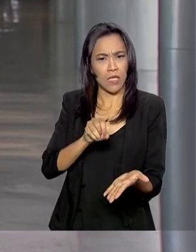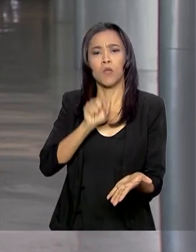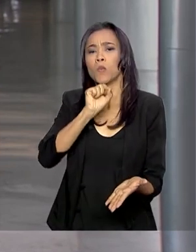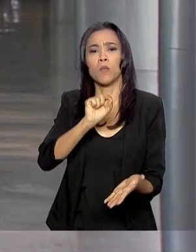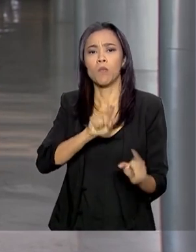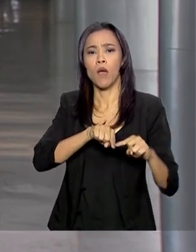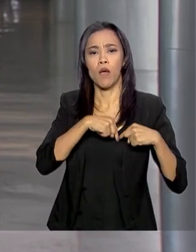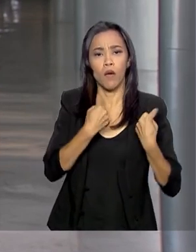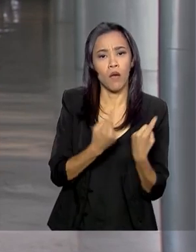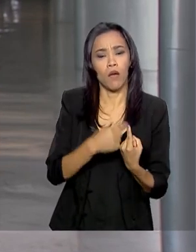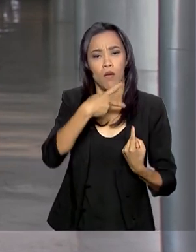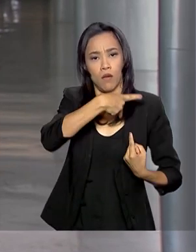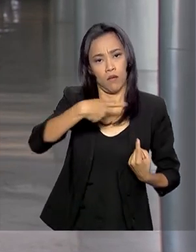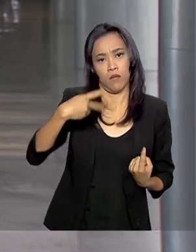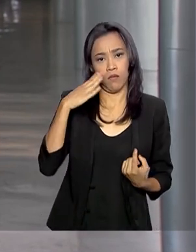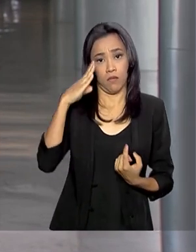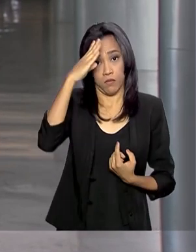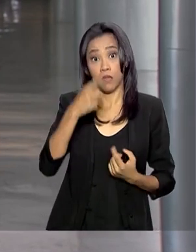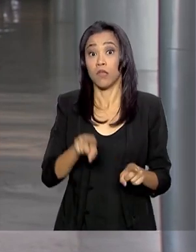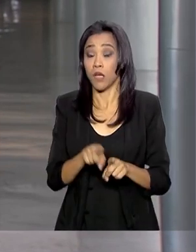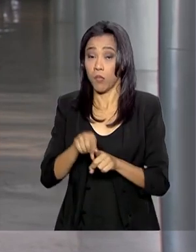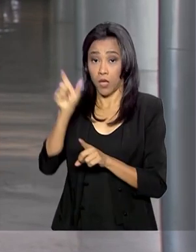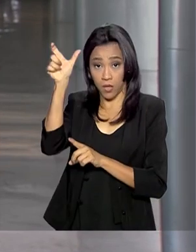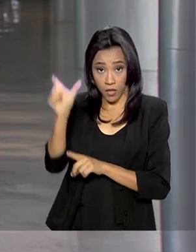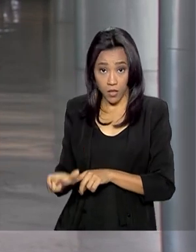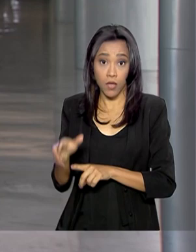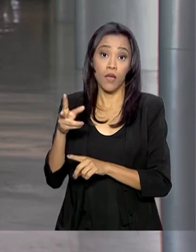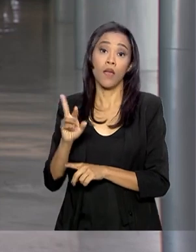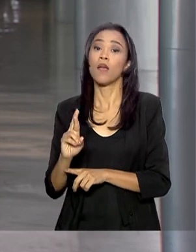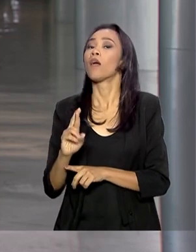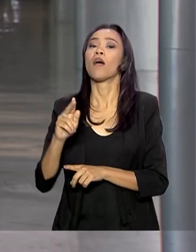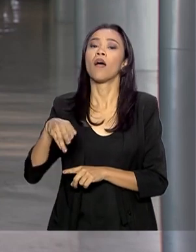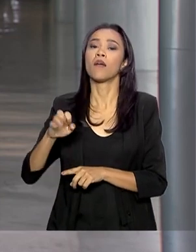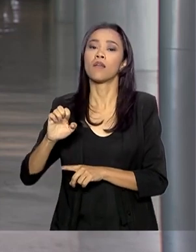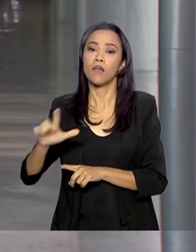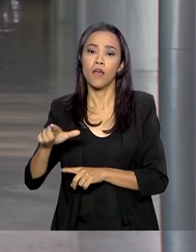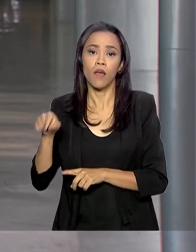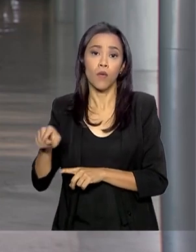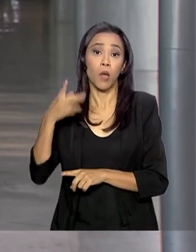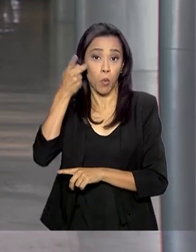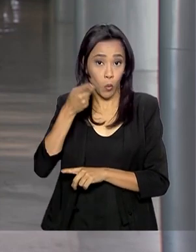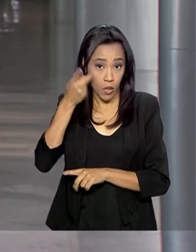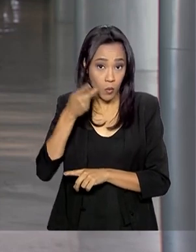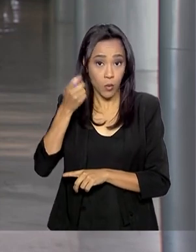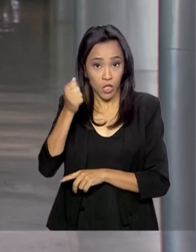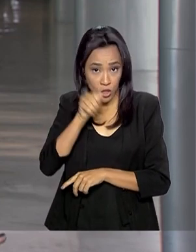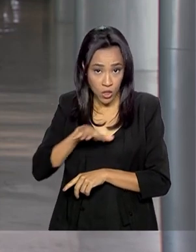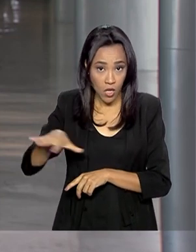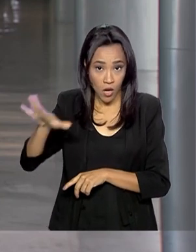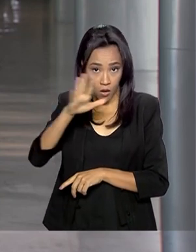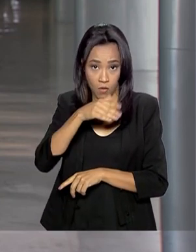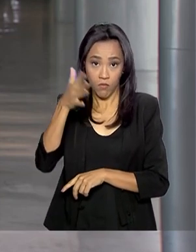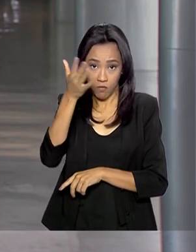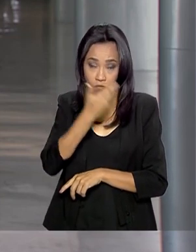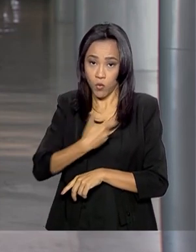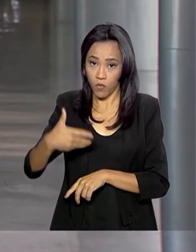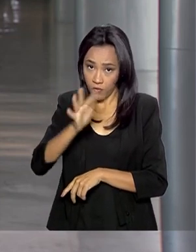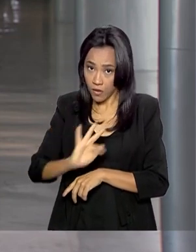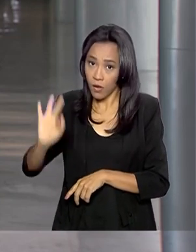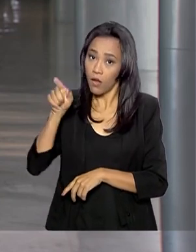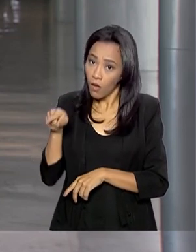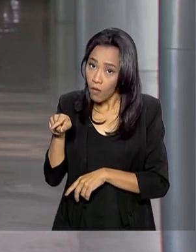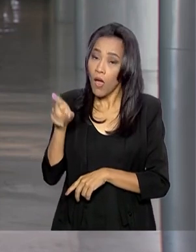Bolsonaro. A procuradora-geral da República, Raquel Dodd, também disse nessa segunda que, confirmando, né, essa